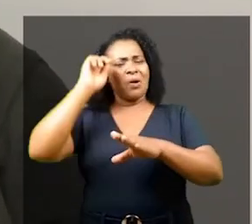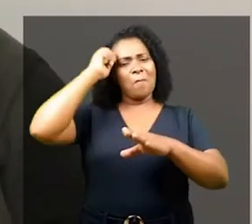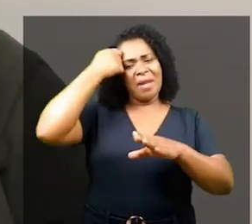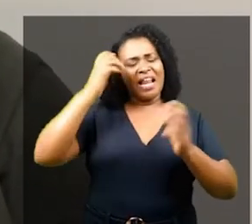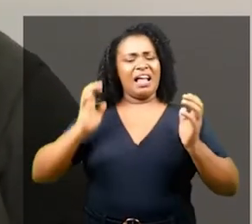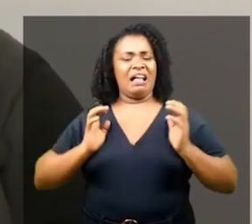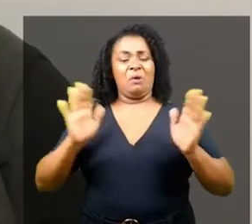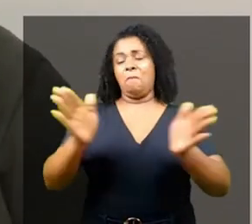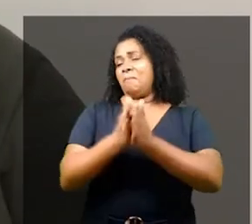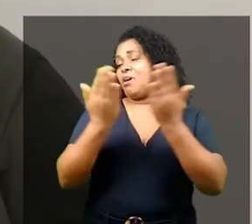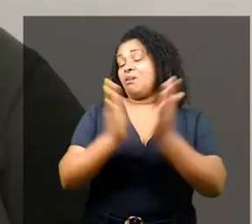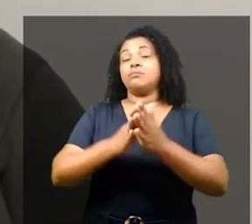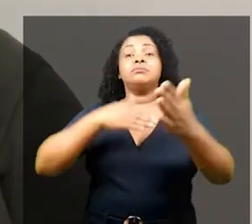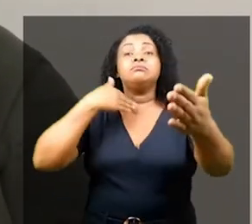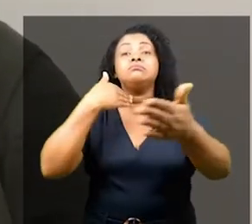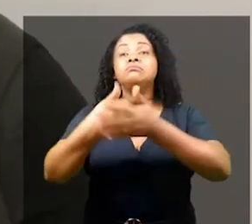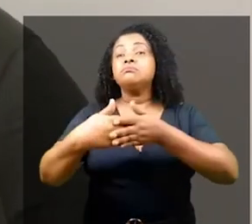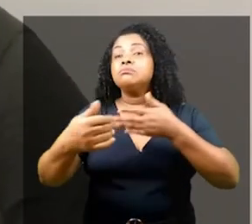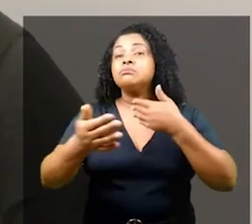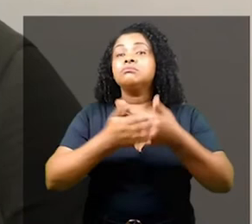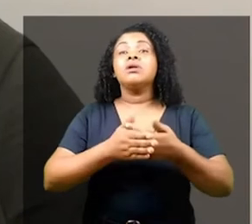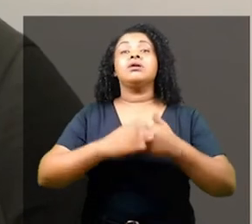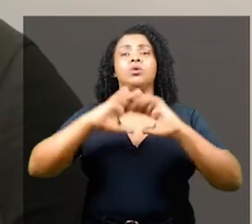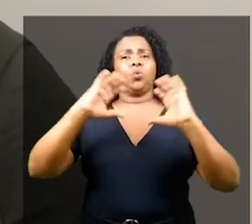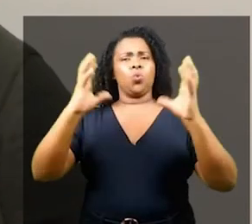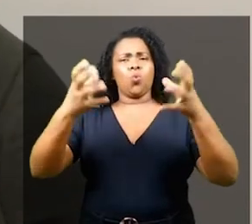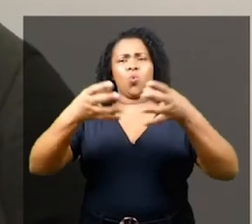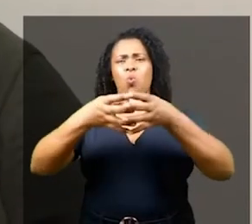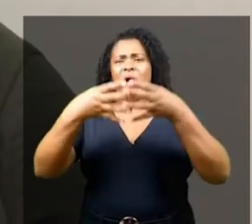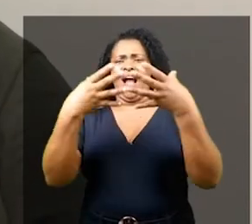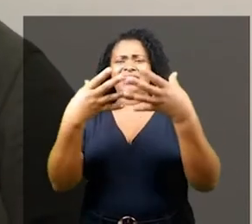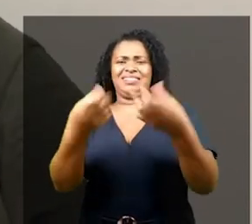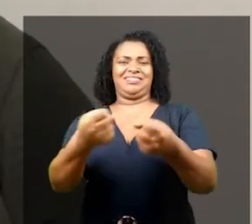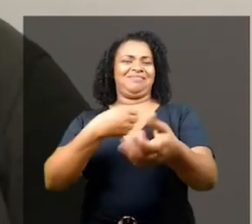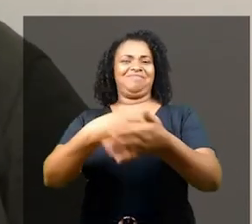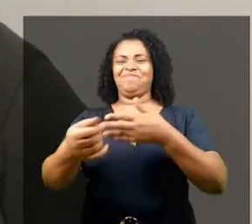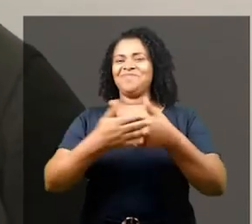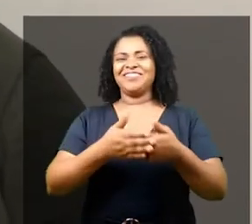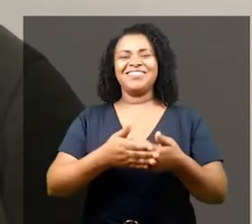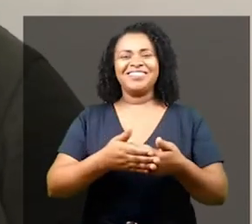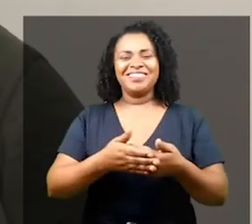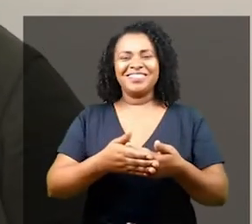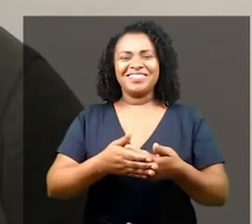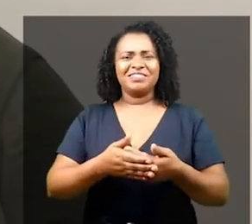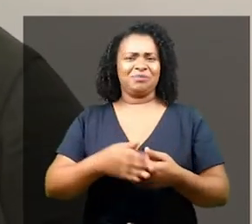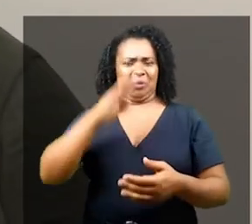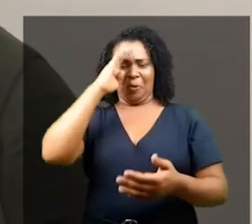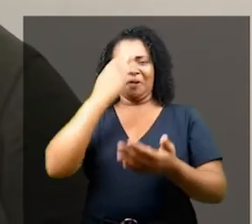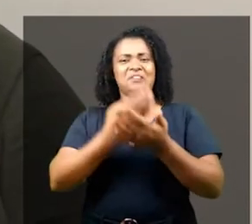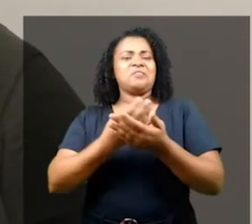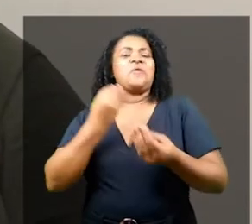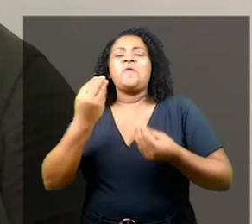cabem pretas, pretos, brancas, brancos, ricos, ricas, pobres. Cabemos todas, cabemos